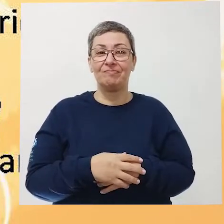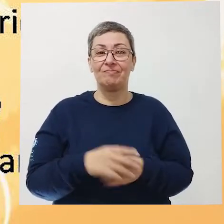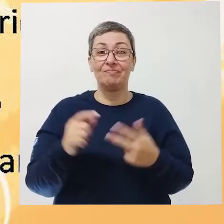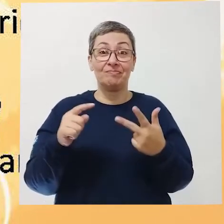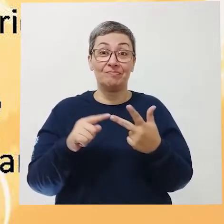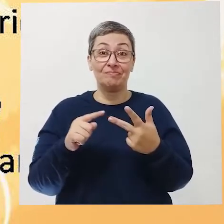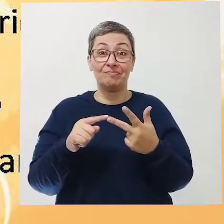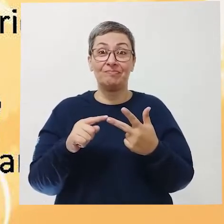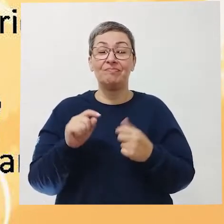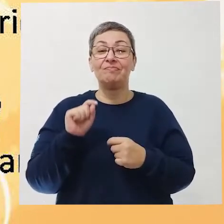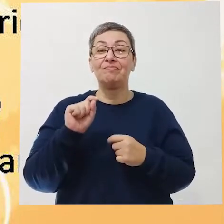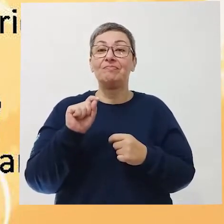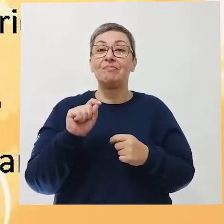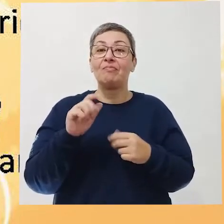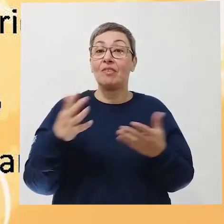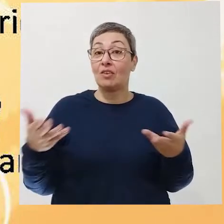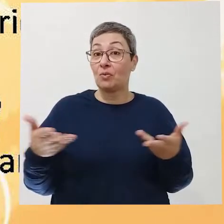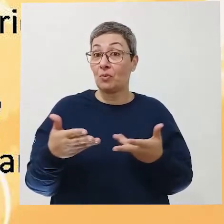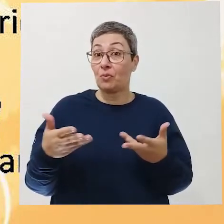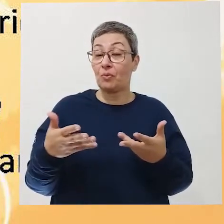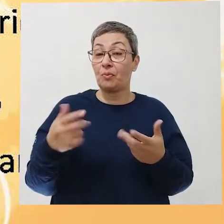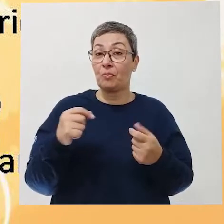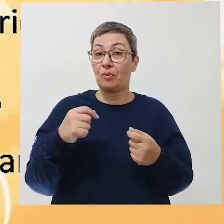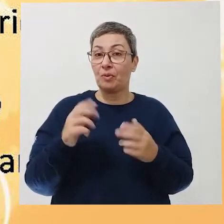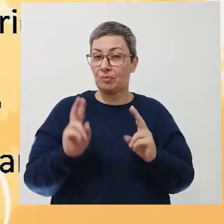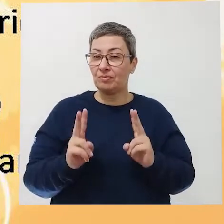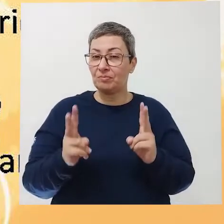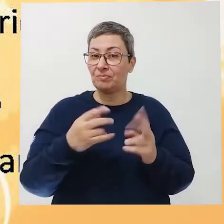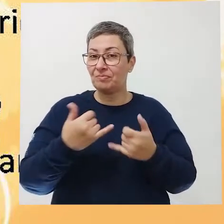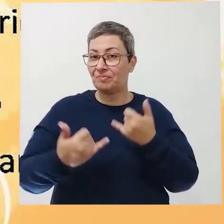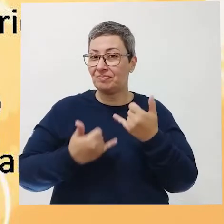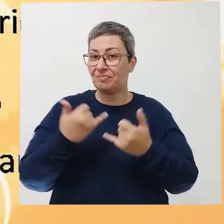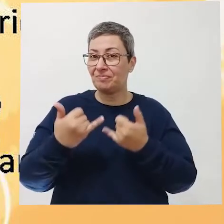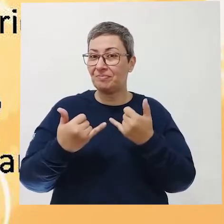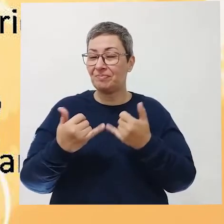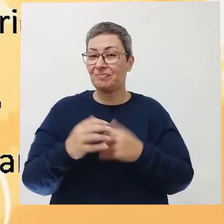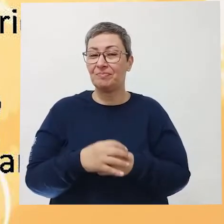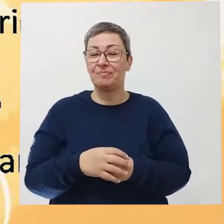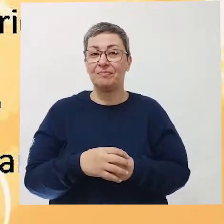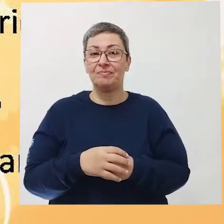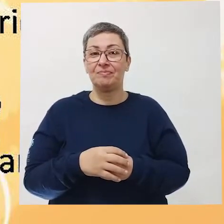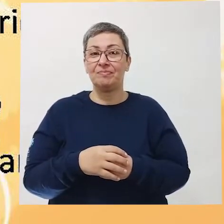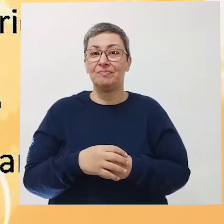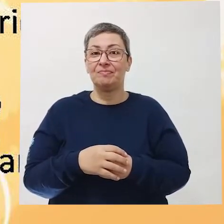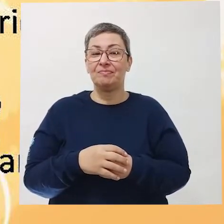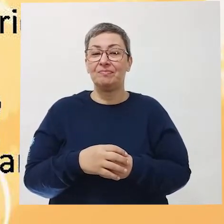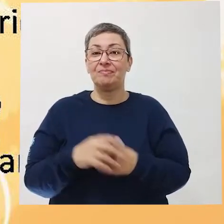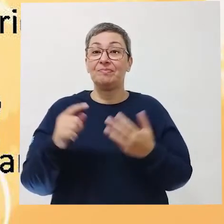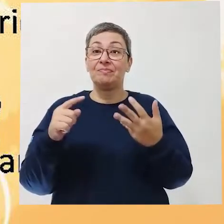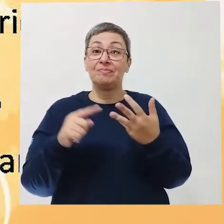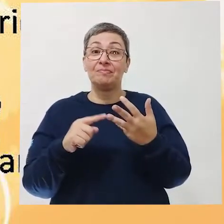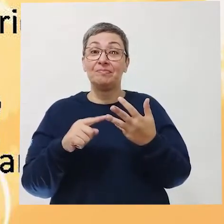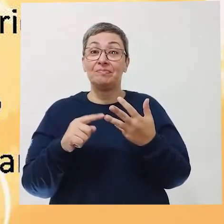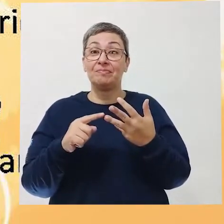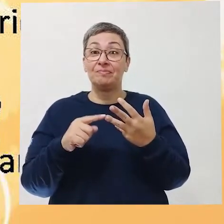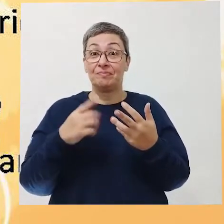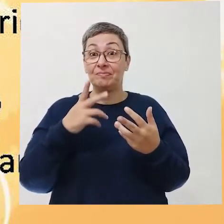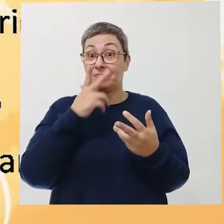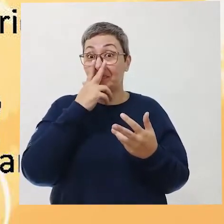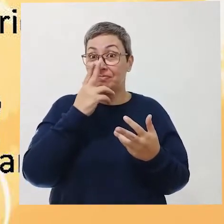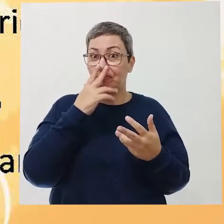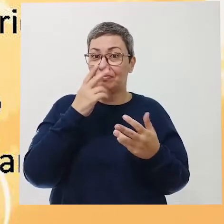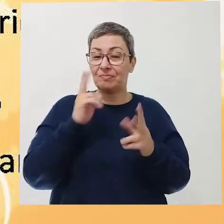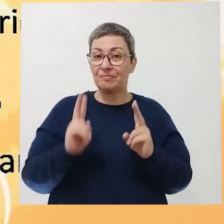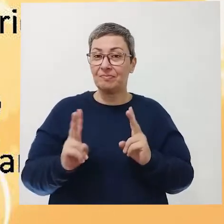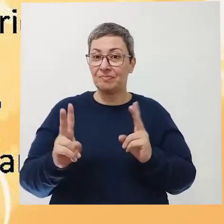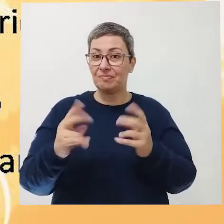Terceira pergunta, atualmente, você continua brincando? Quarta, você acha que